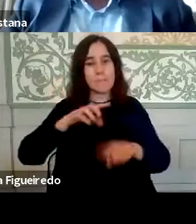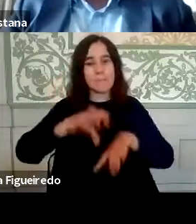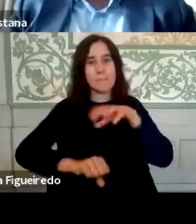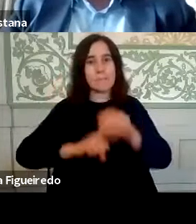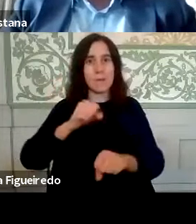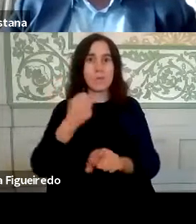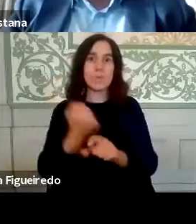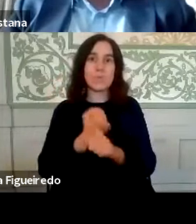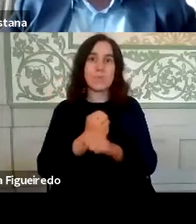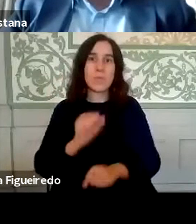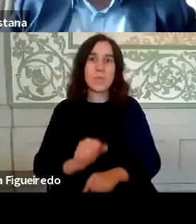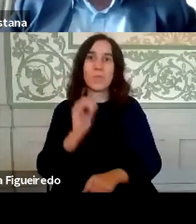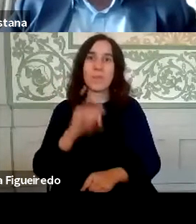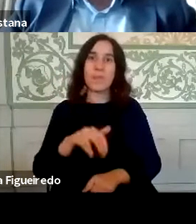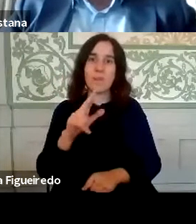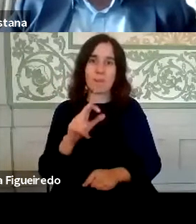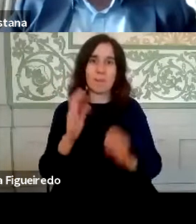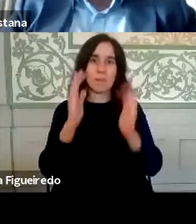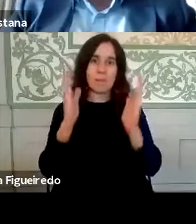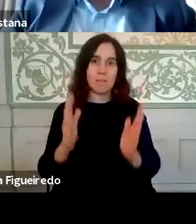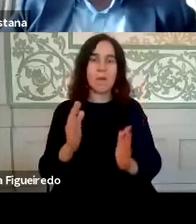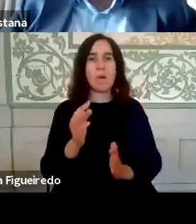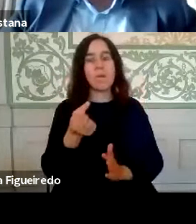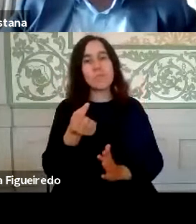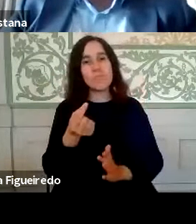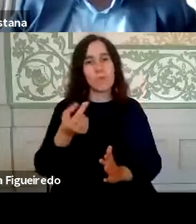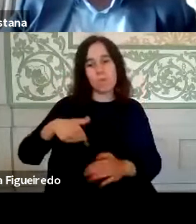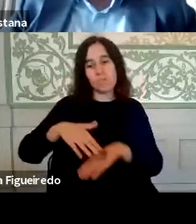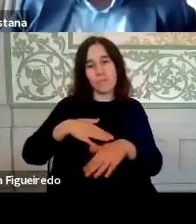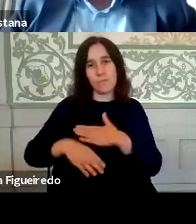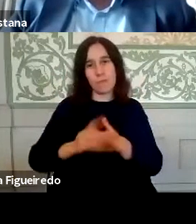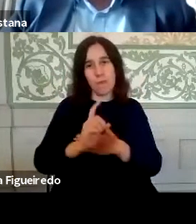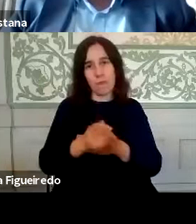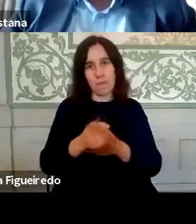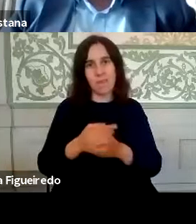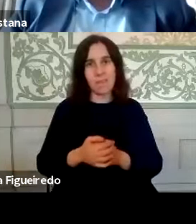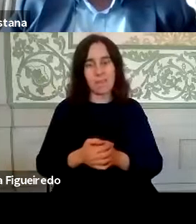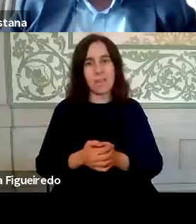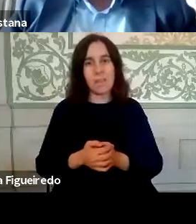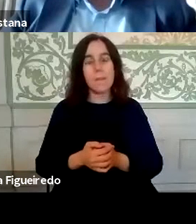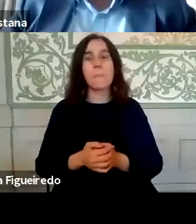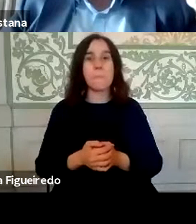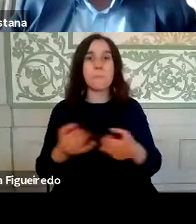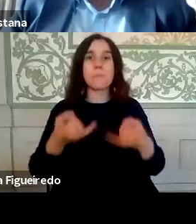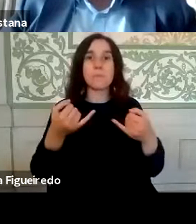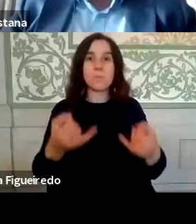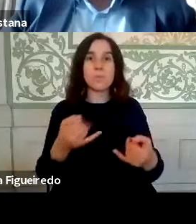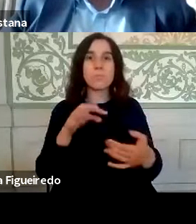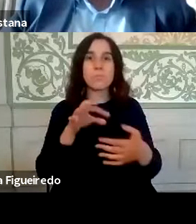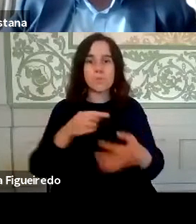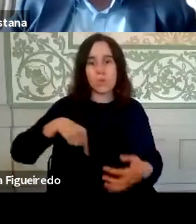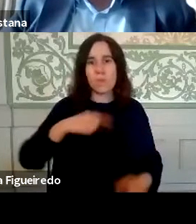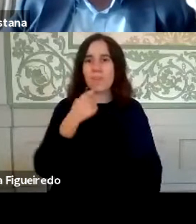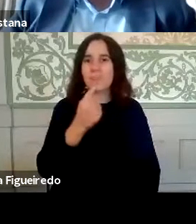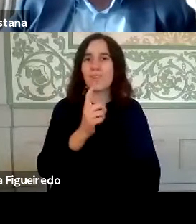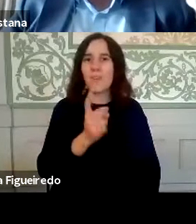INR. Portanto, tem sido assim um bocadinho daquilo que nós temos feito e depois, em termos de o é que nós podemos dizer,